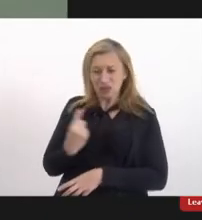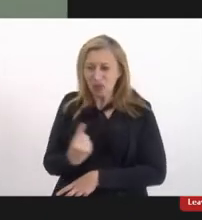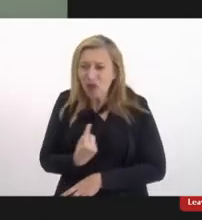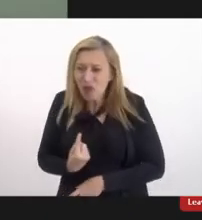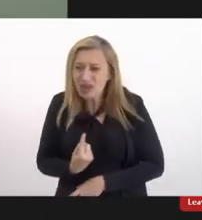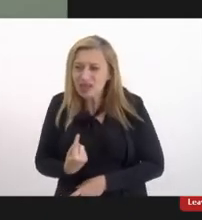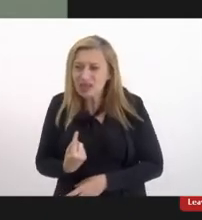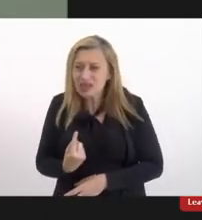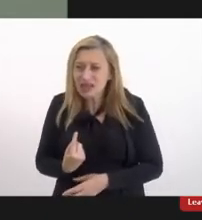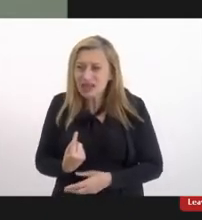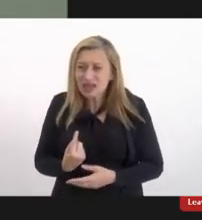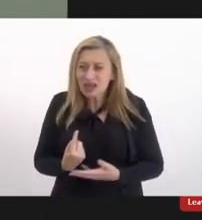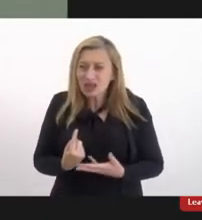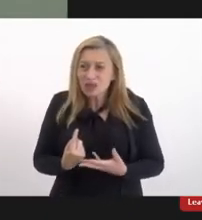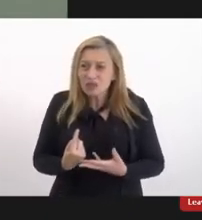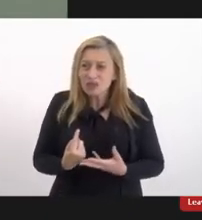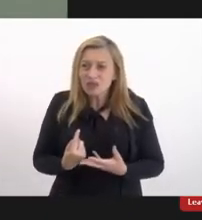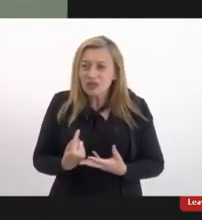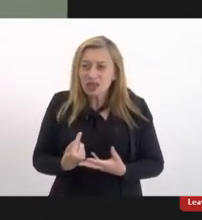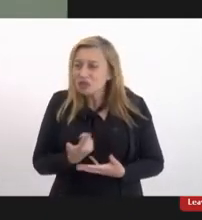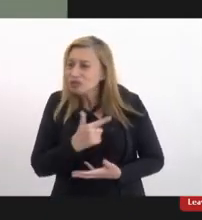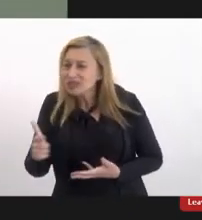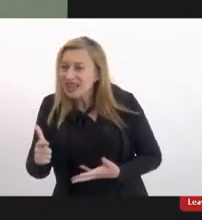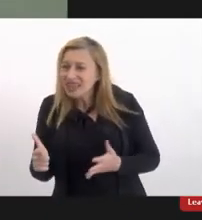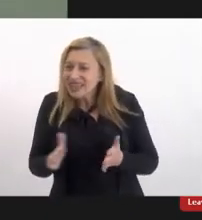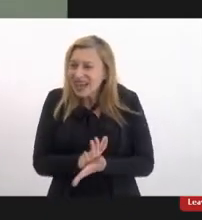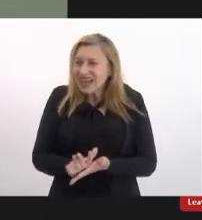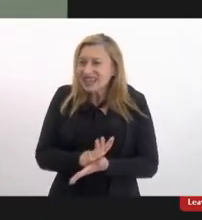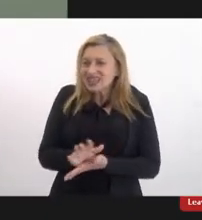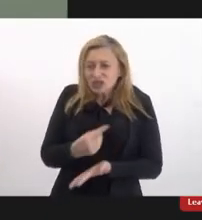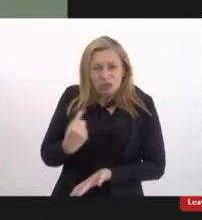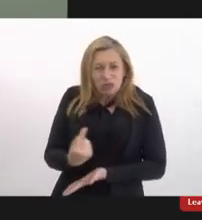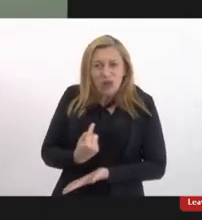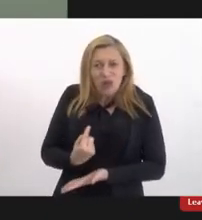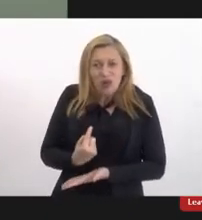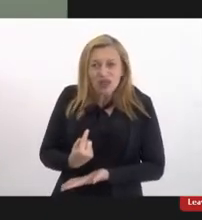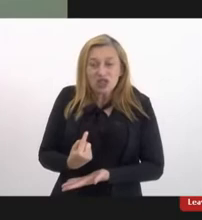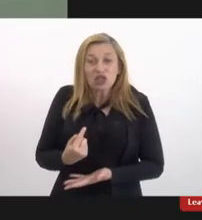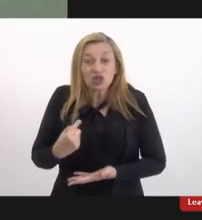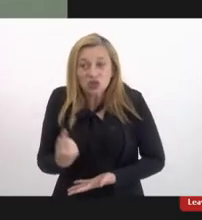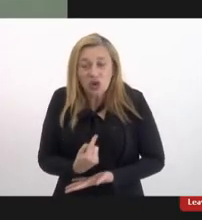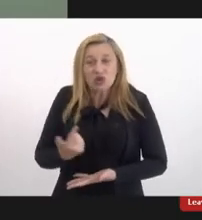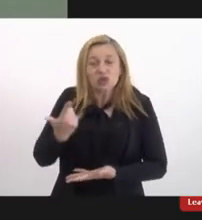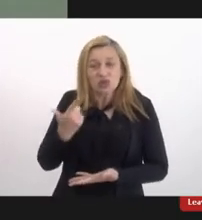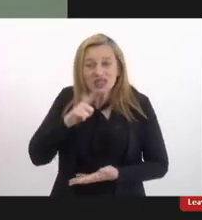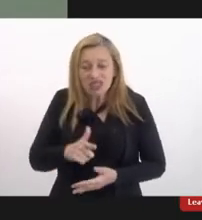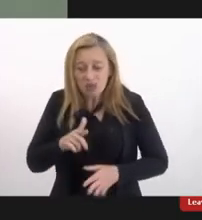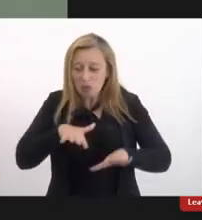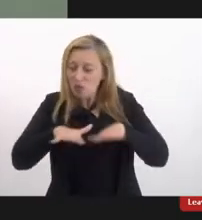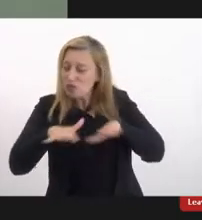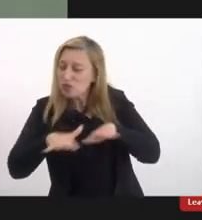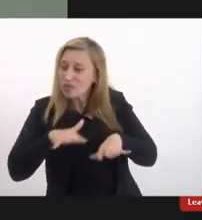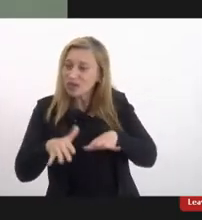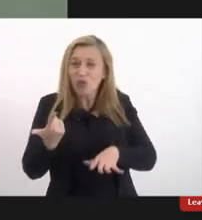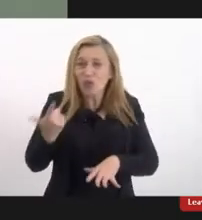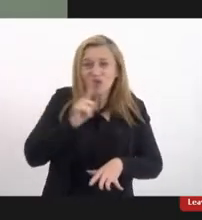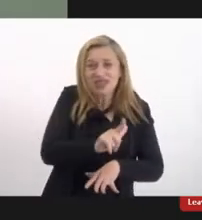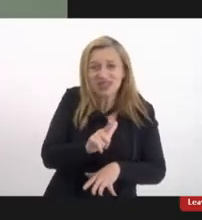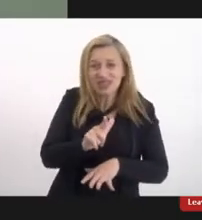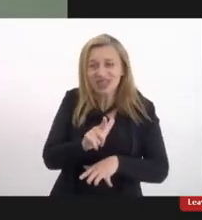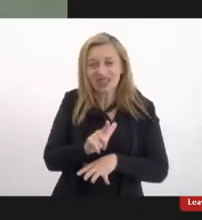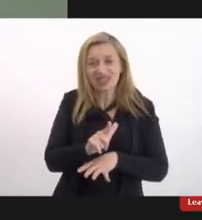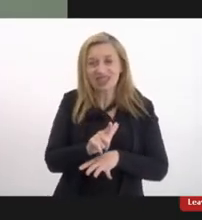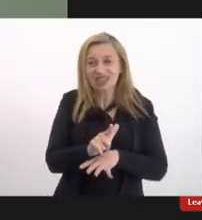estatística sobre nós então nós conseguimos sempre nós o movimento conseguimos as